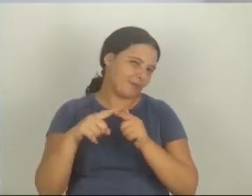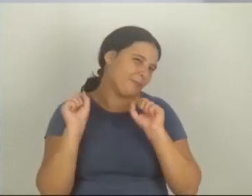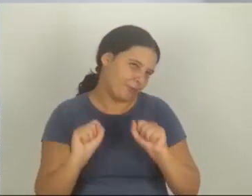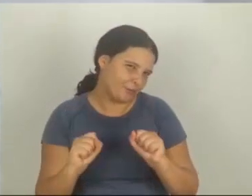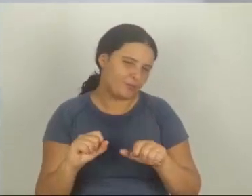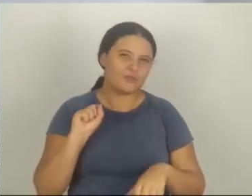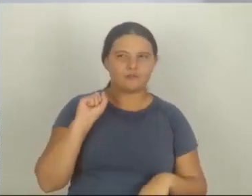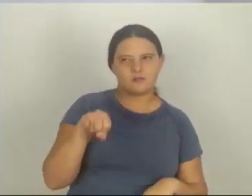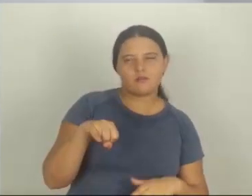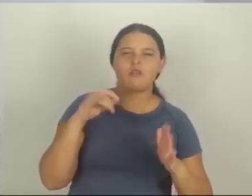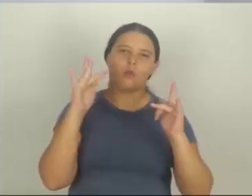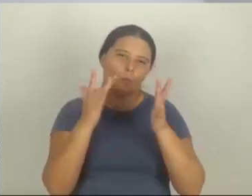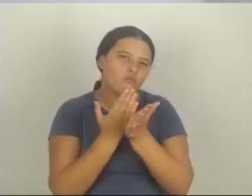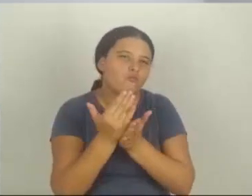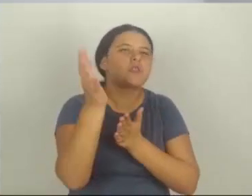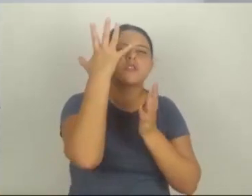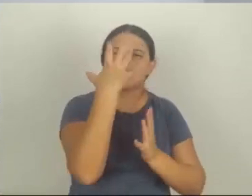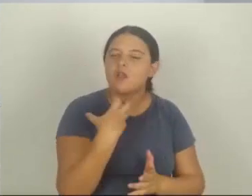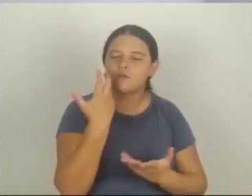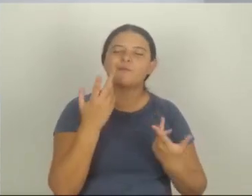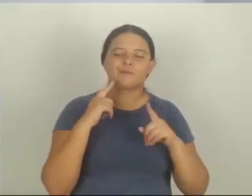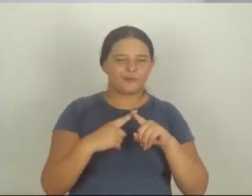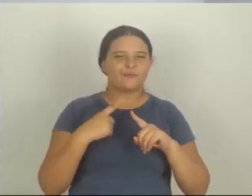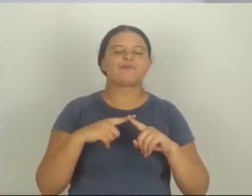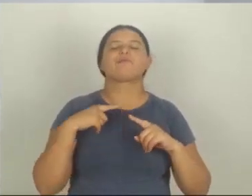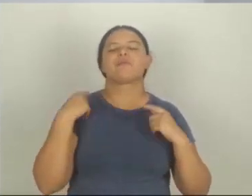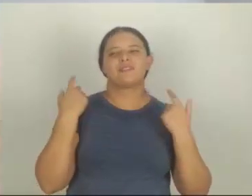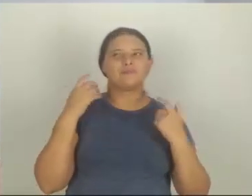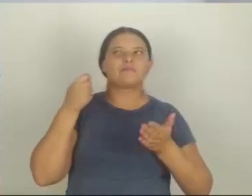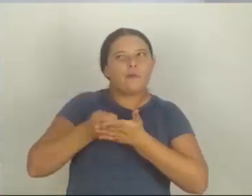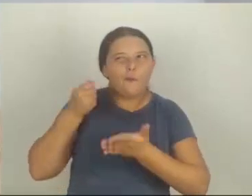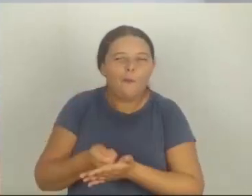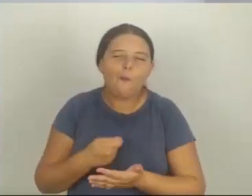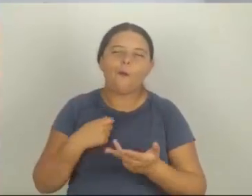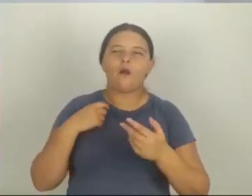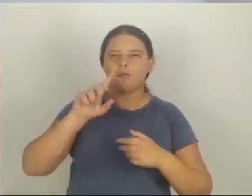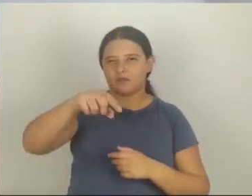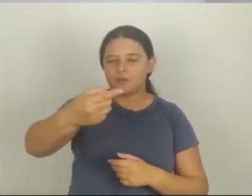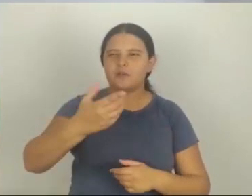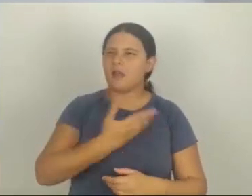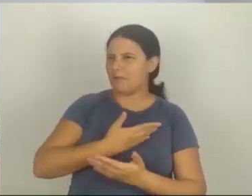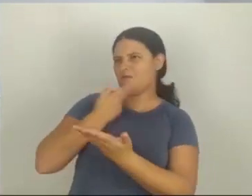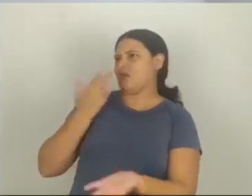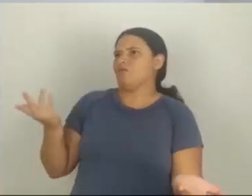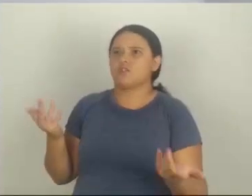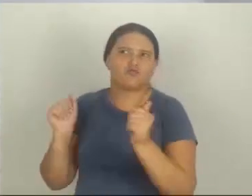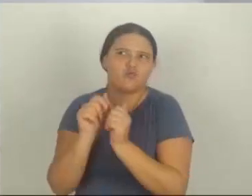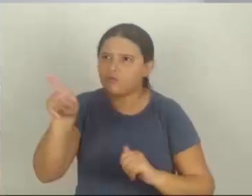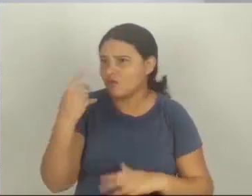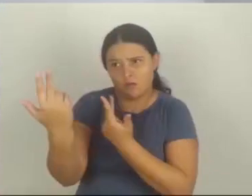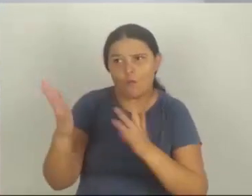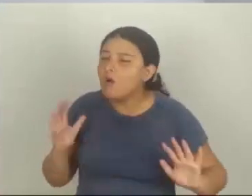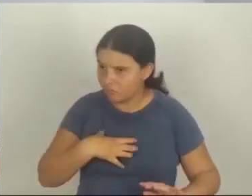problema. Caso se engate aí um relacionamento, a mulher começa a cobrar as atitudes dos amigos. Você anda com